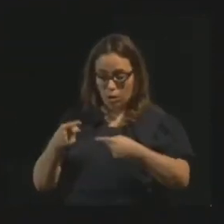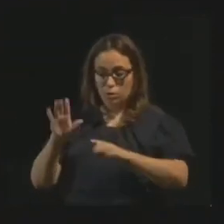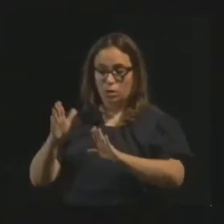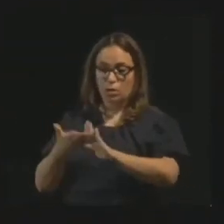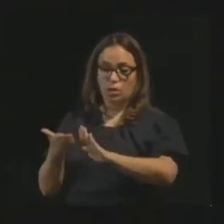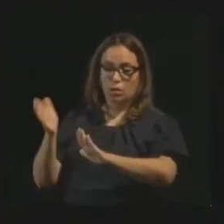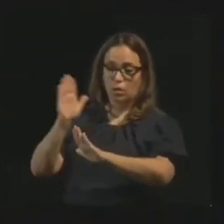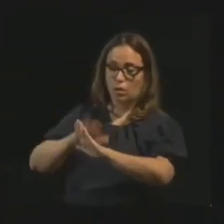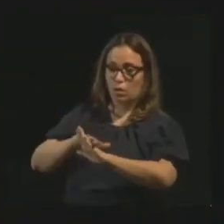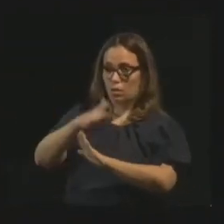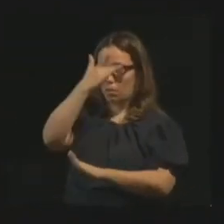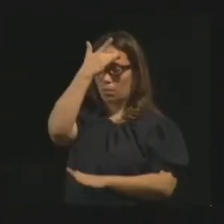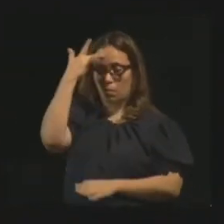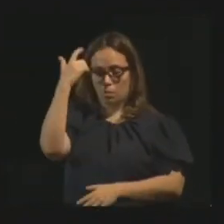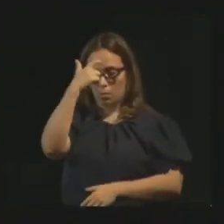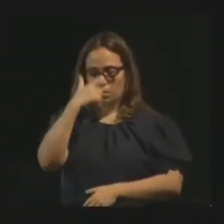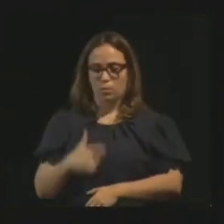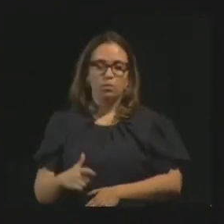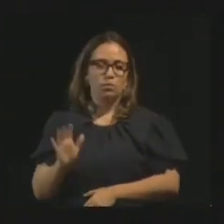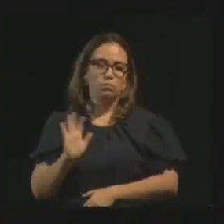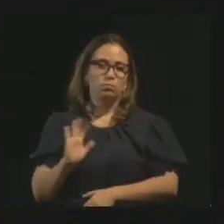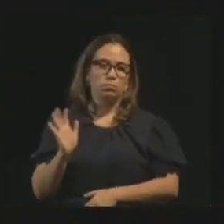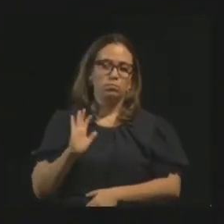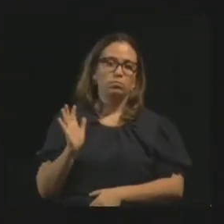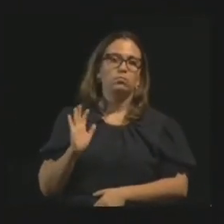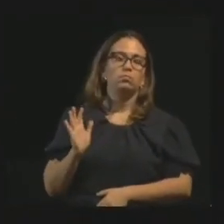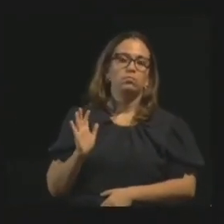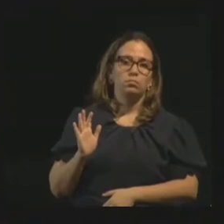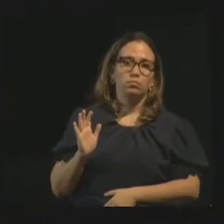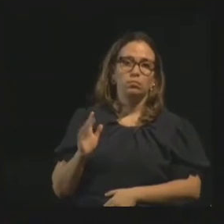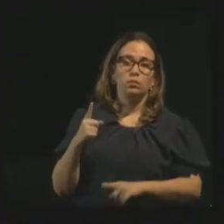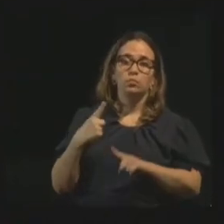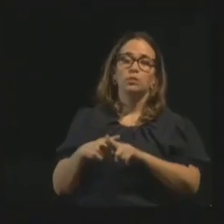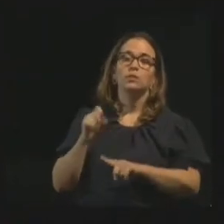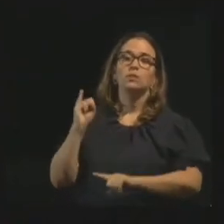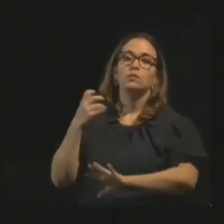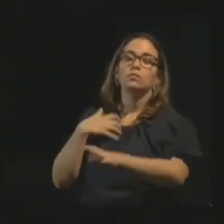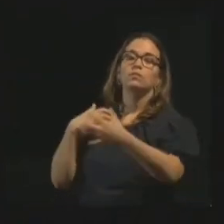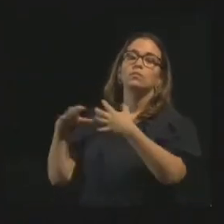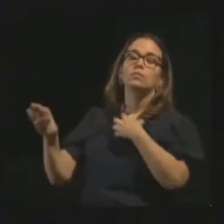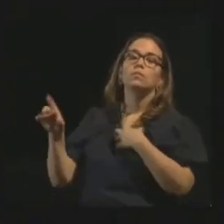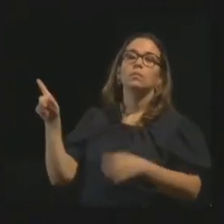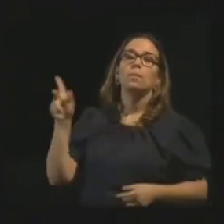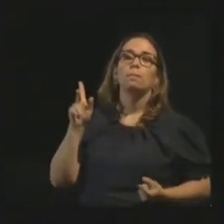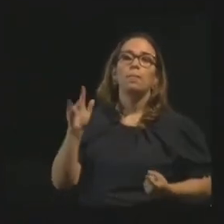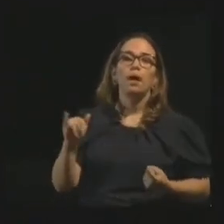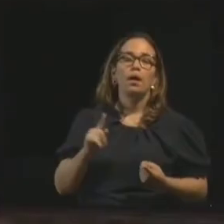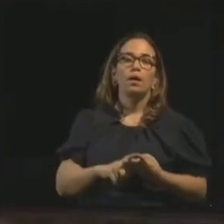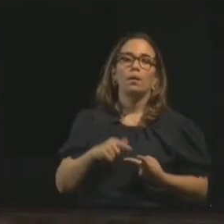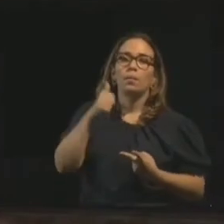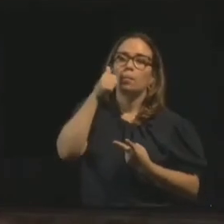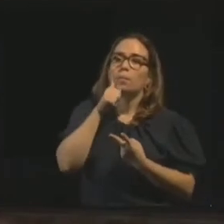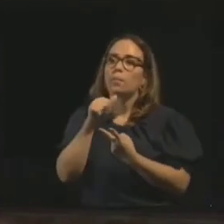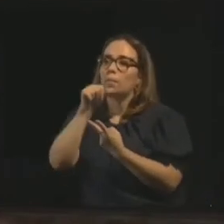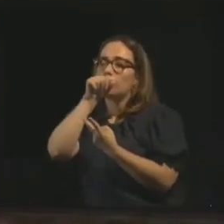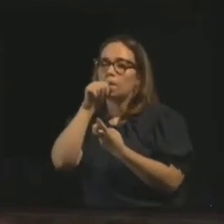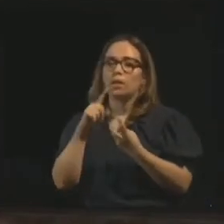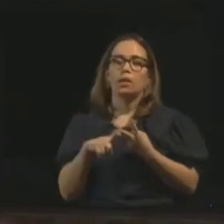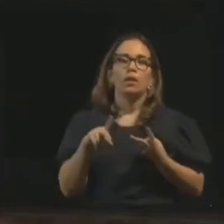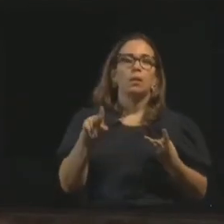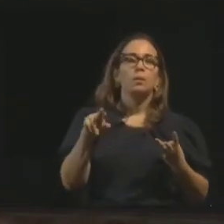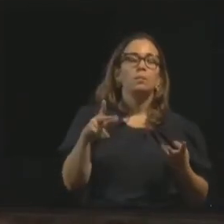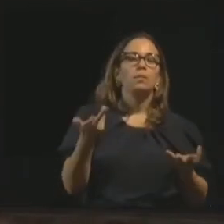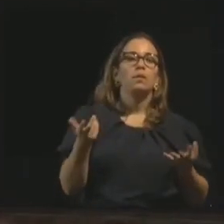nunca o pecador, porque poderíamos ser nós, nosso pai, nossa mãe, nossos irmãos.